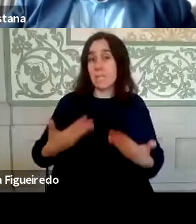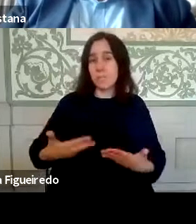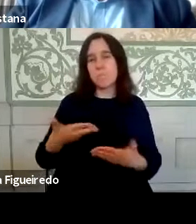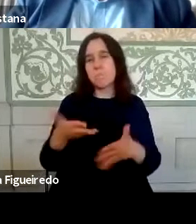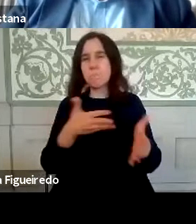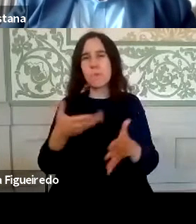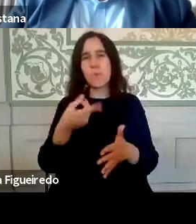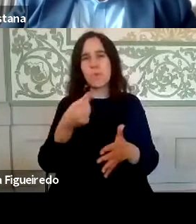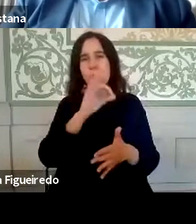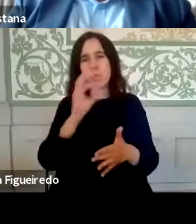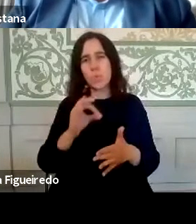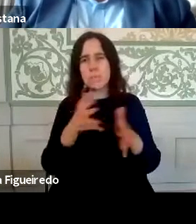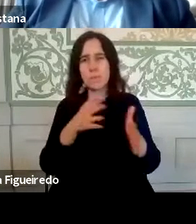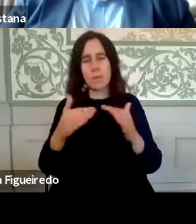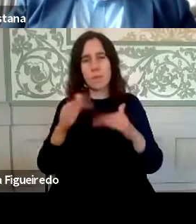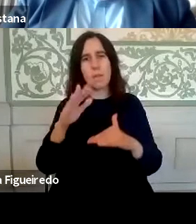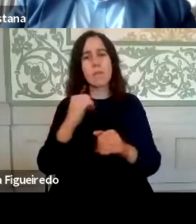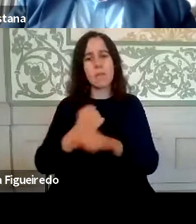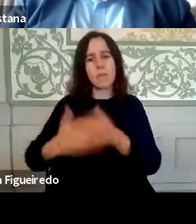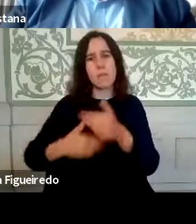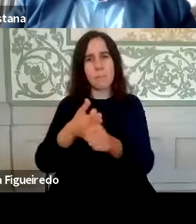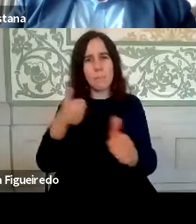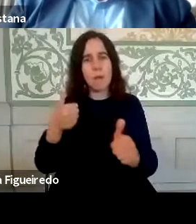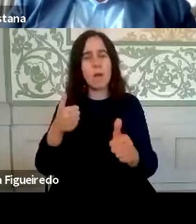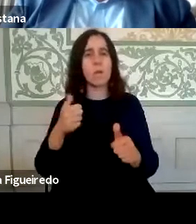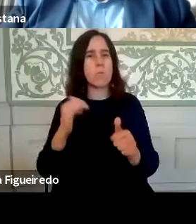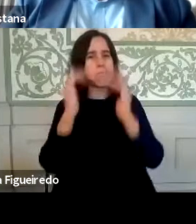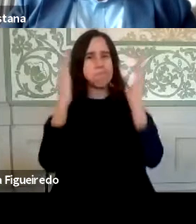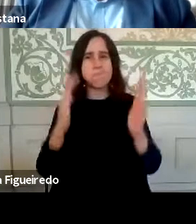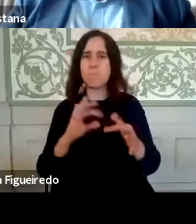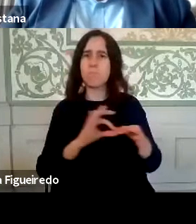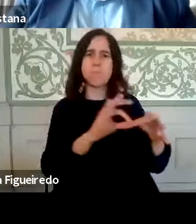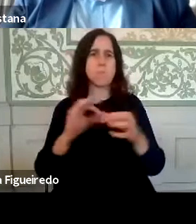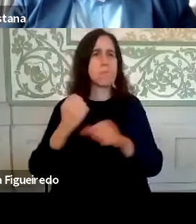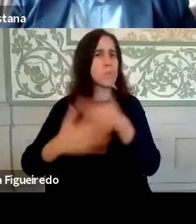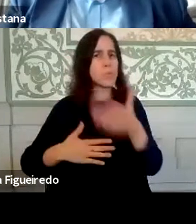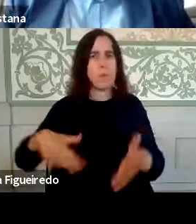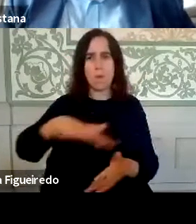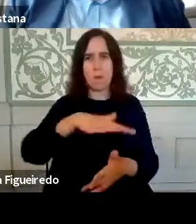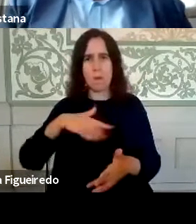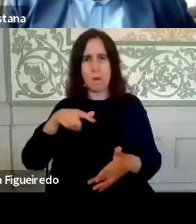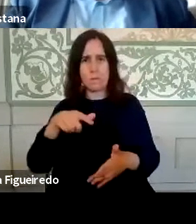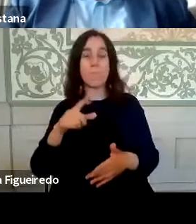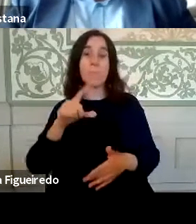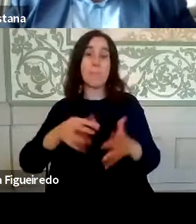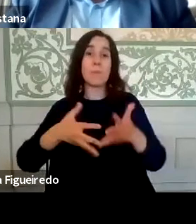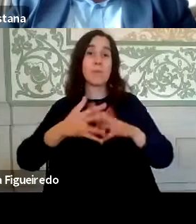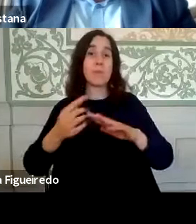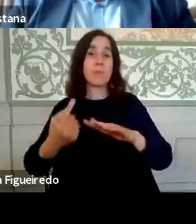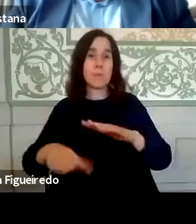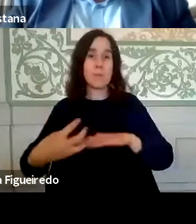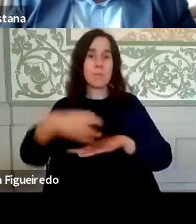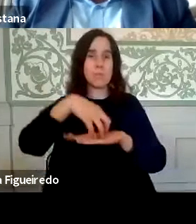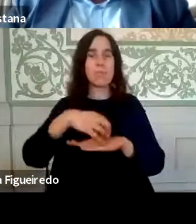teletrabalho e temos as operações todas a funcionar. Portanto, desse ponto de vista, porque também temos uma estrutura que tem muito,